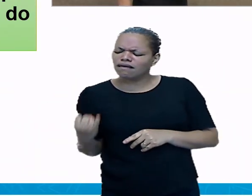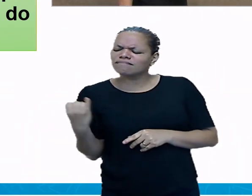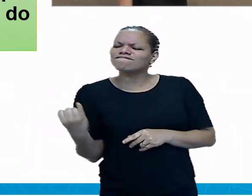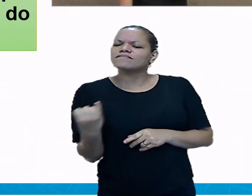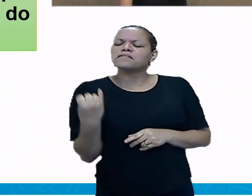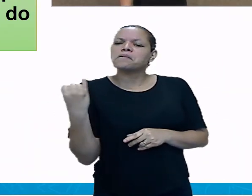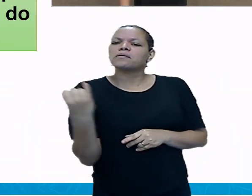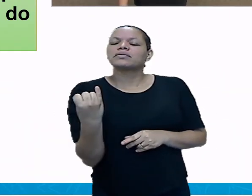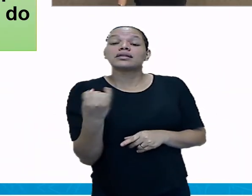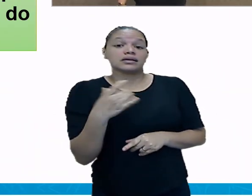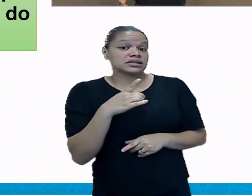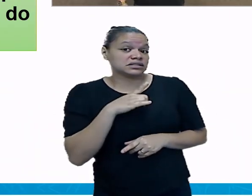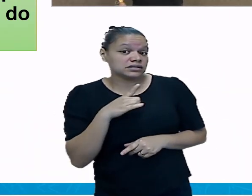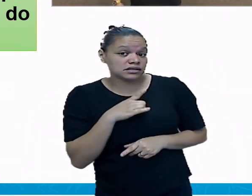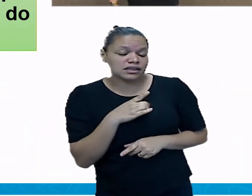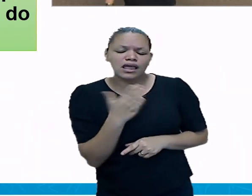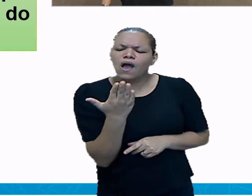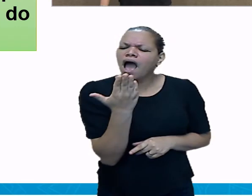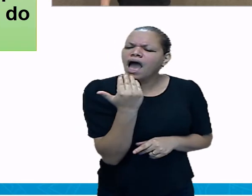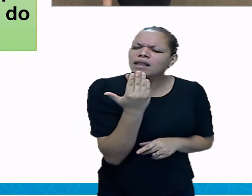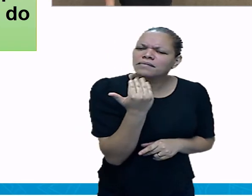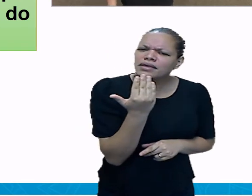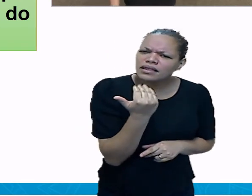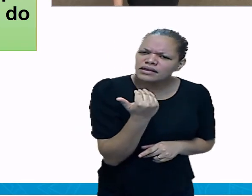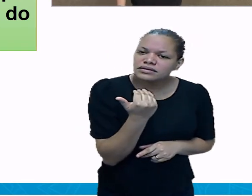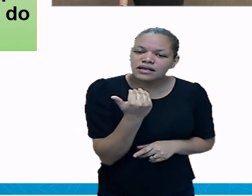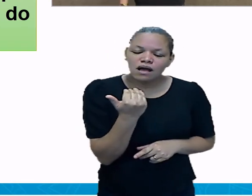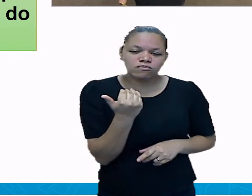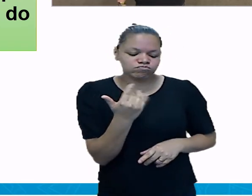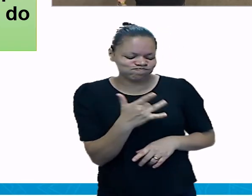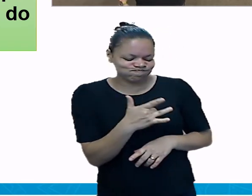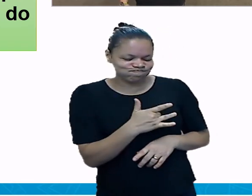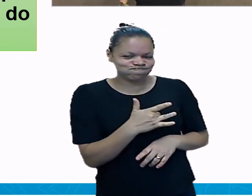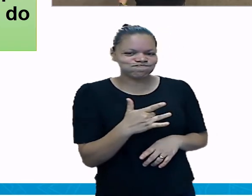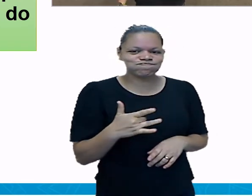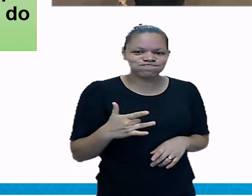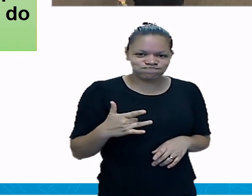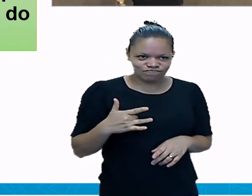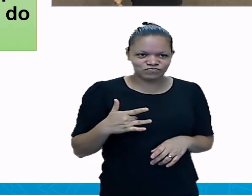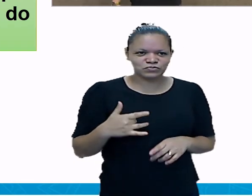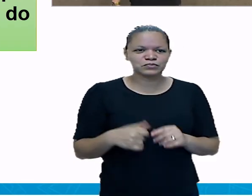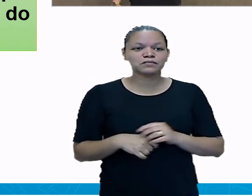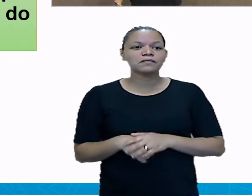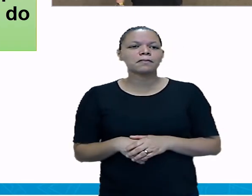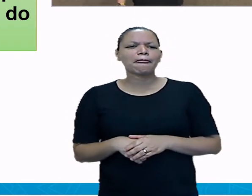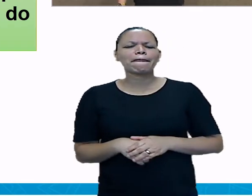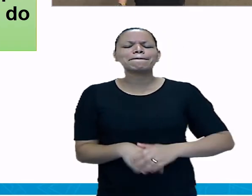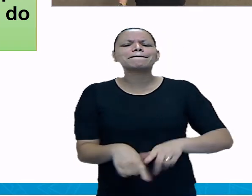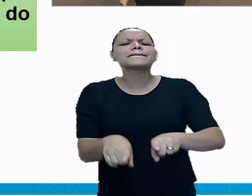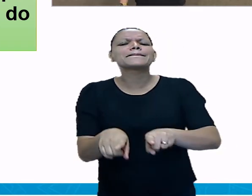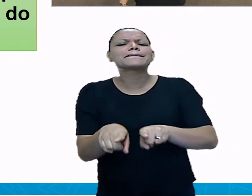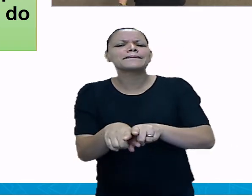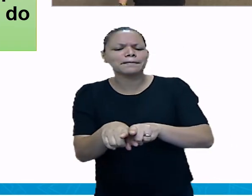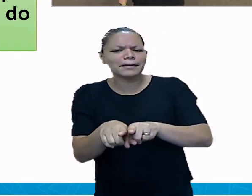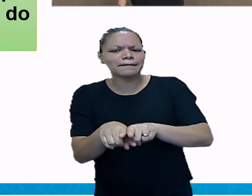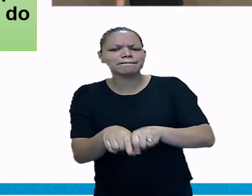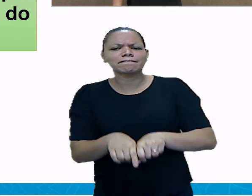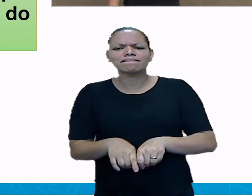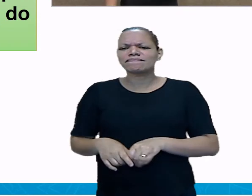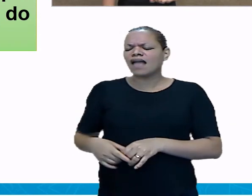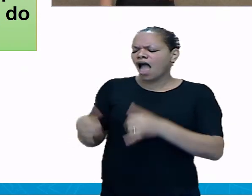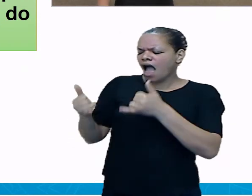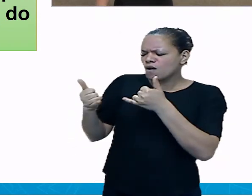hidrelétrica é a maior fonte no Brasil e que a nossa energia elétrica